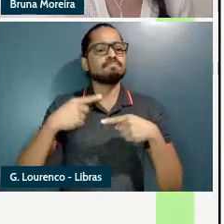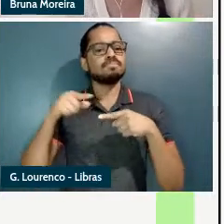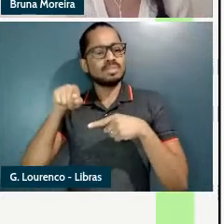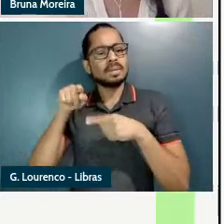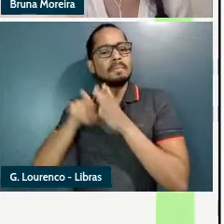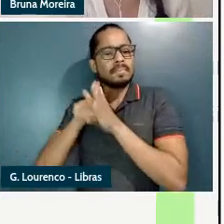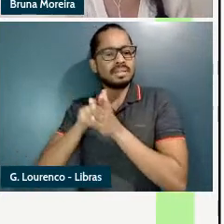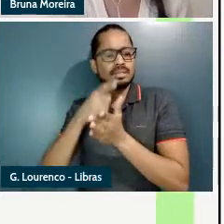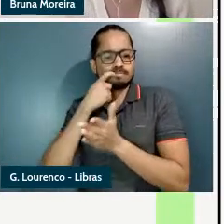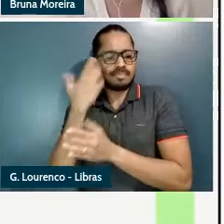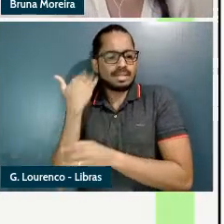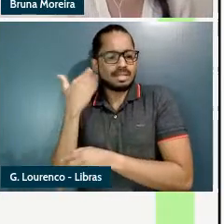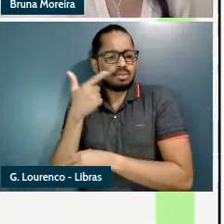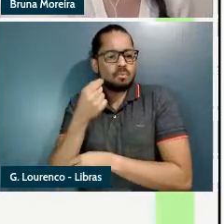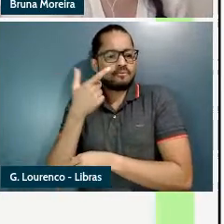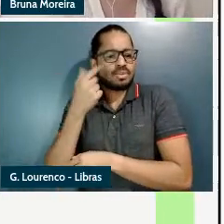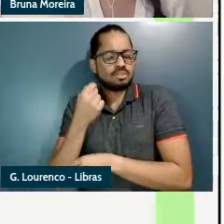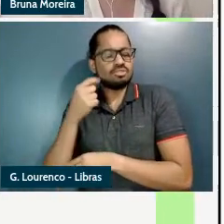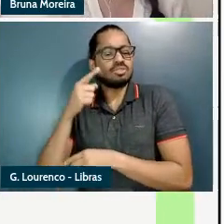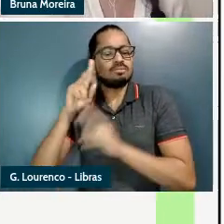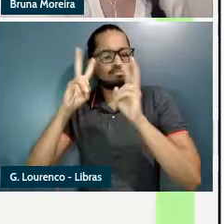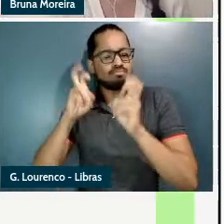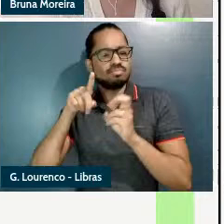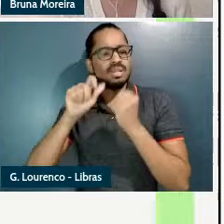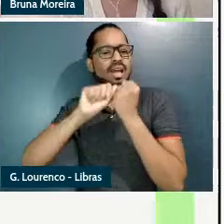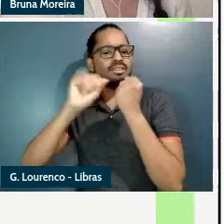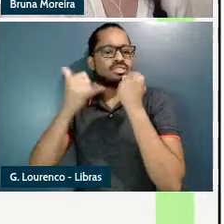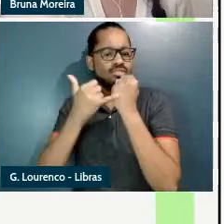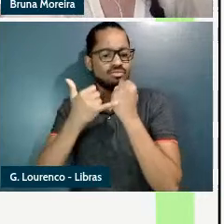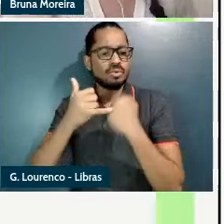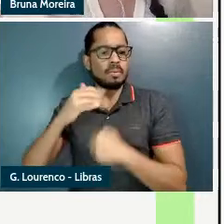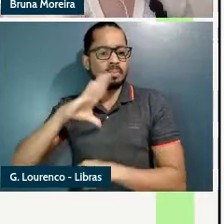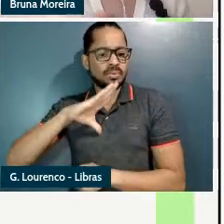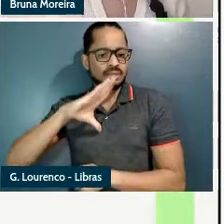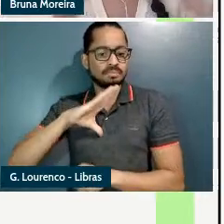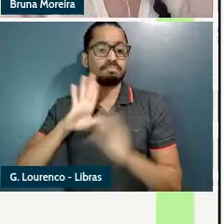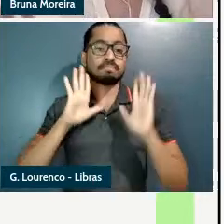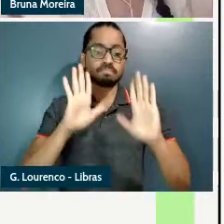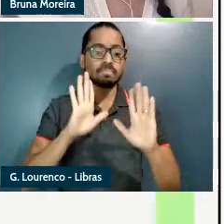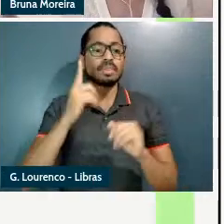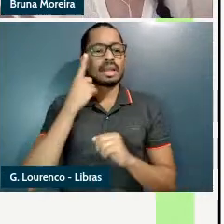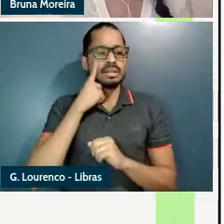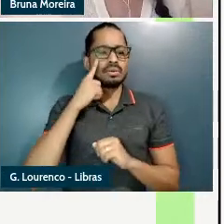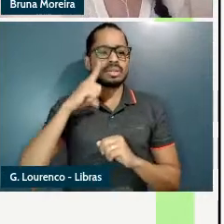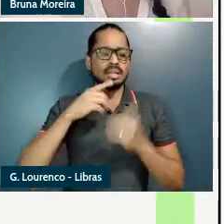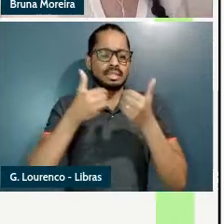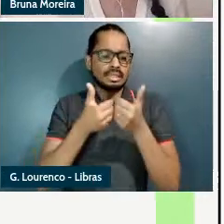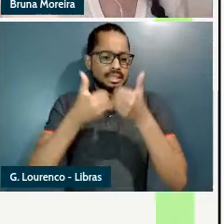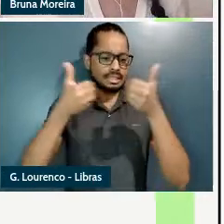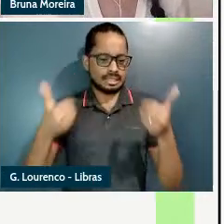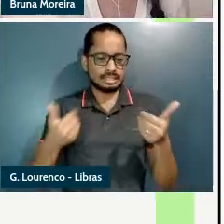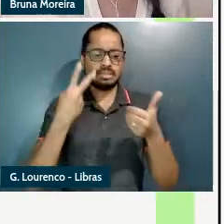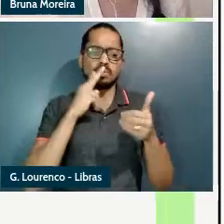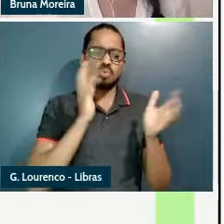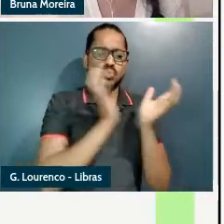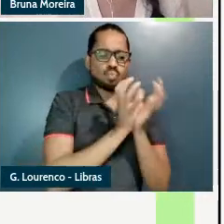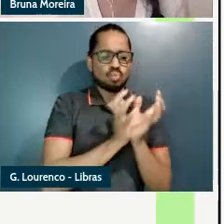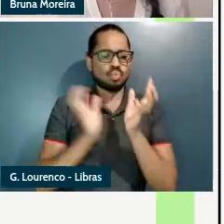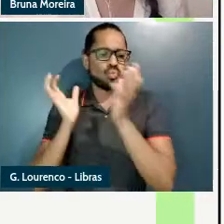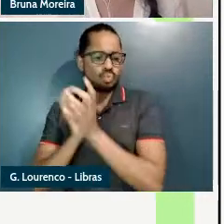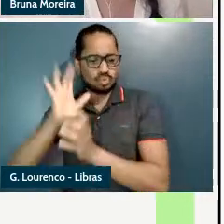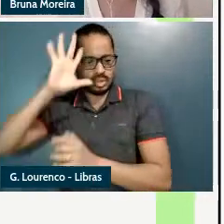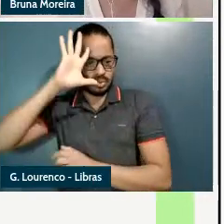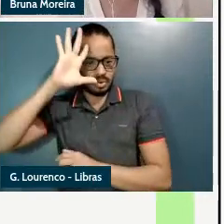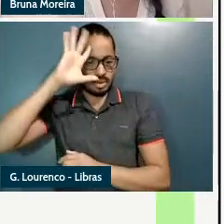português o que que diz a literatura de forma geral? a gente consegue dividir dois grandes caminhos de análise as análises